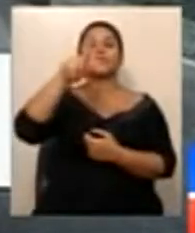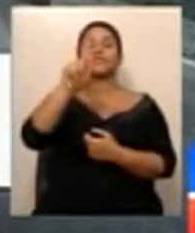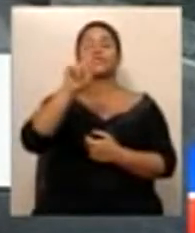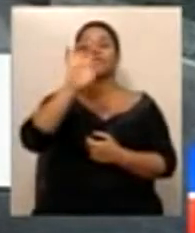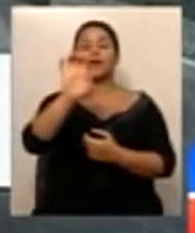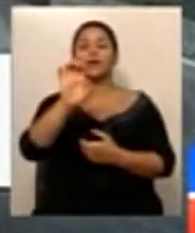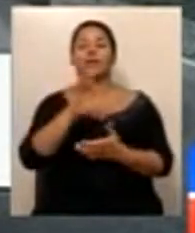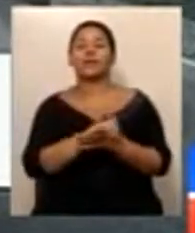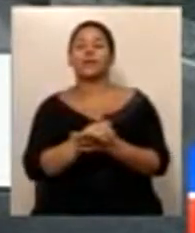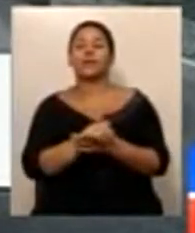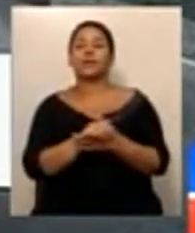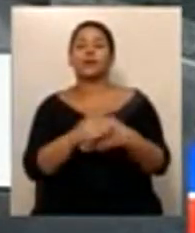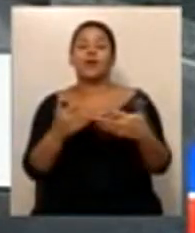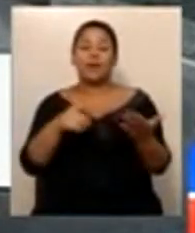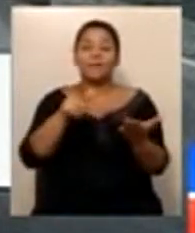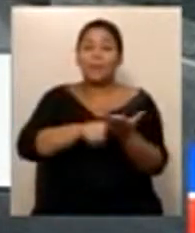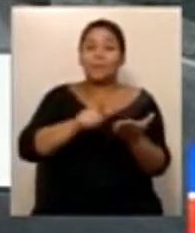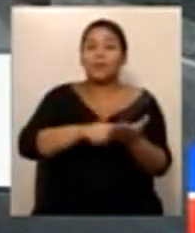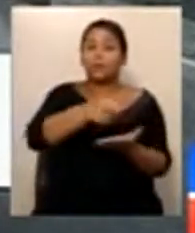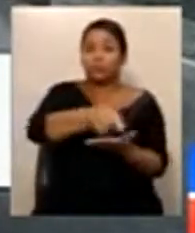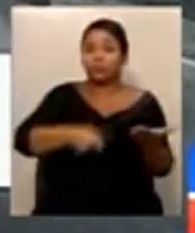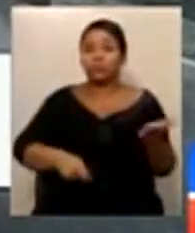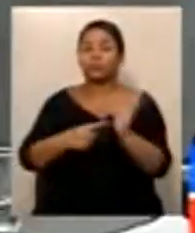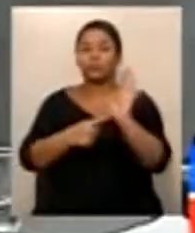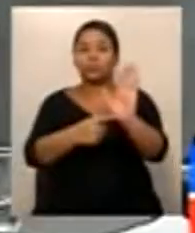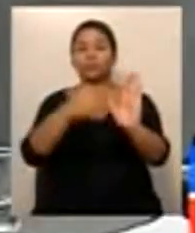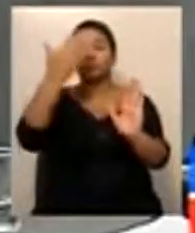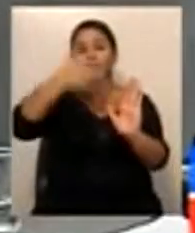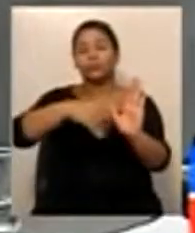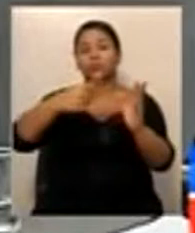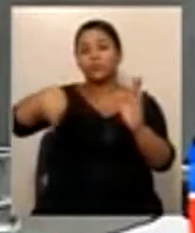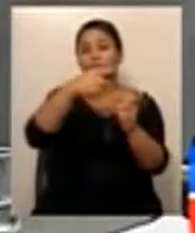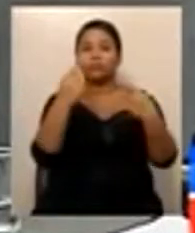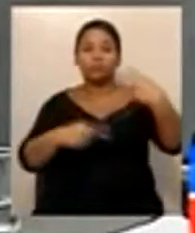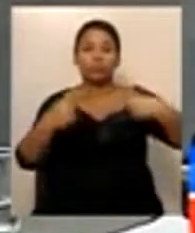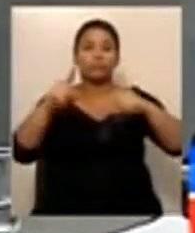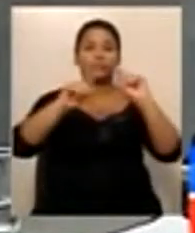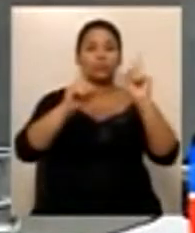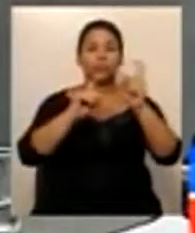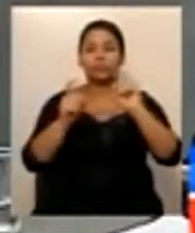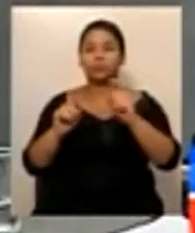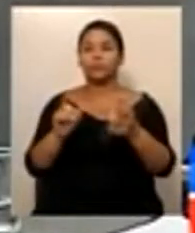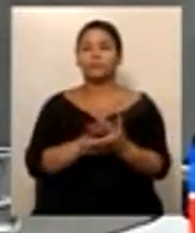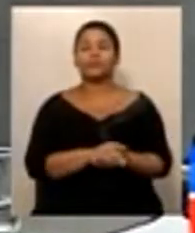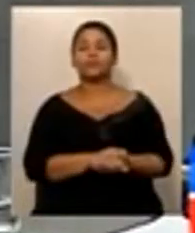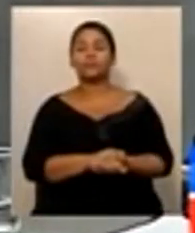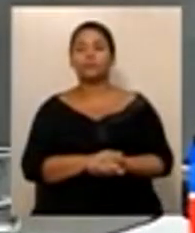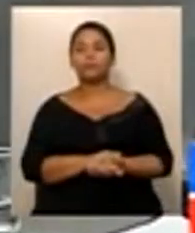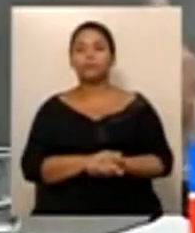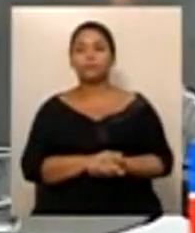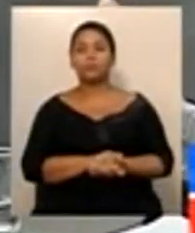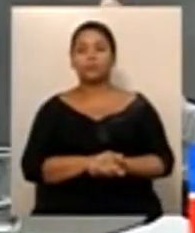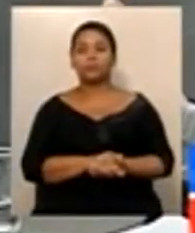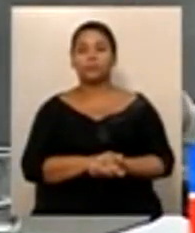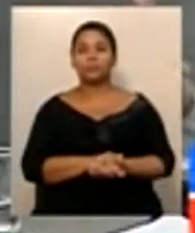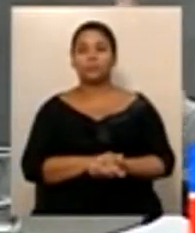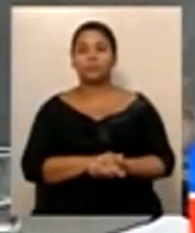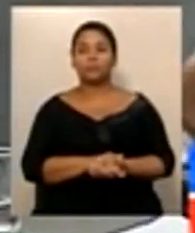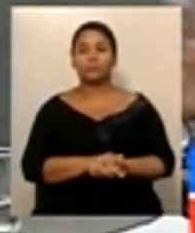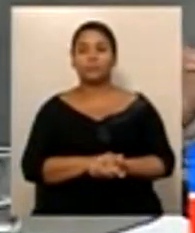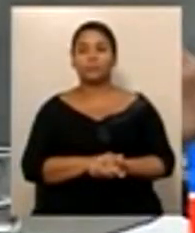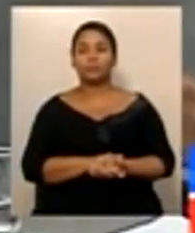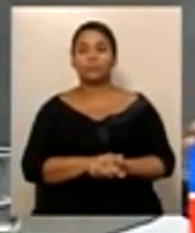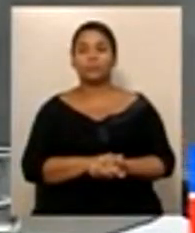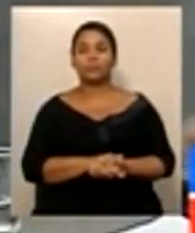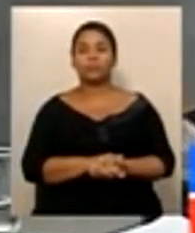PEC pudesse ler, para quem pudesse botar em votação. Seu objeção, deputado, um caminho para a mesa, que ainda estamos na hora do expediente,